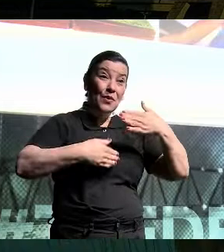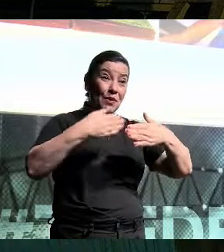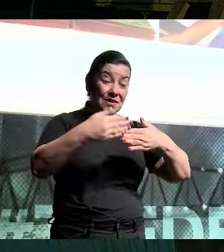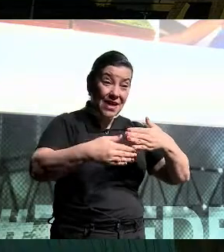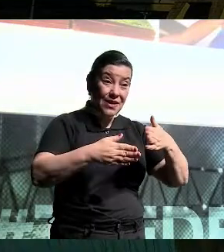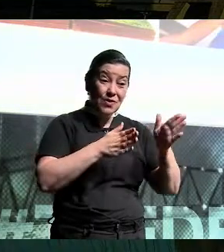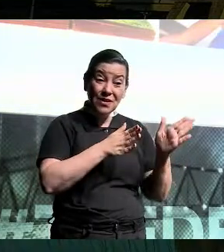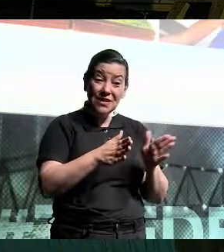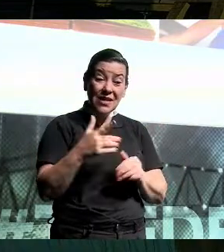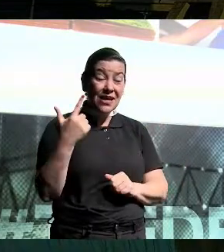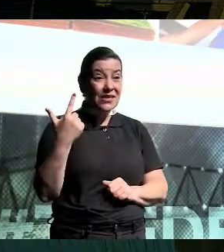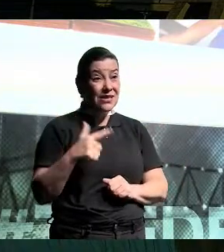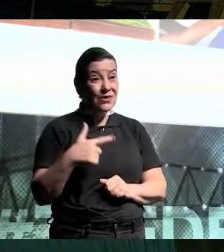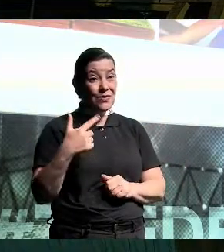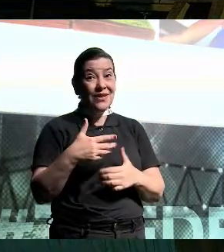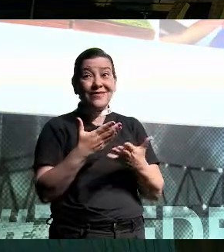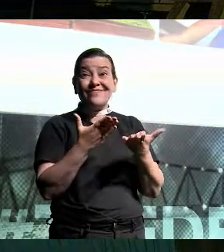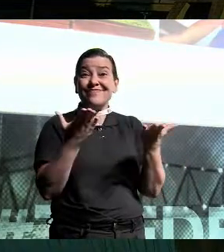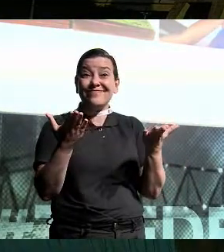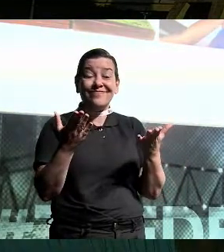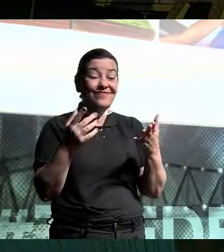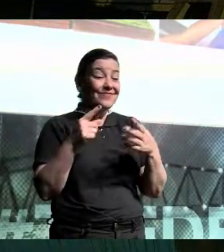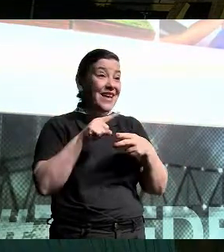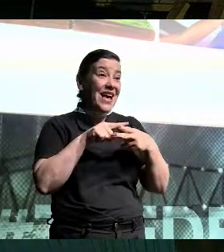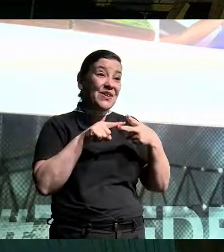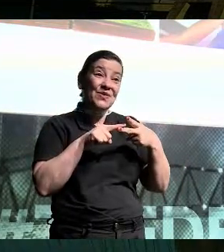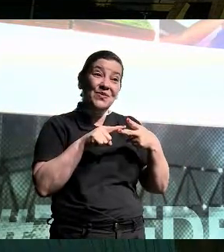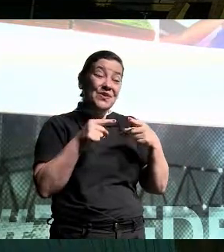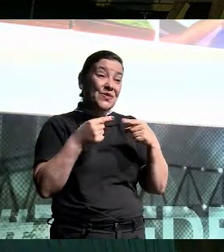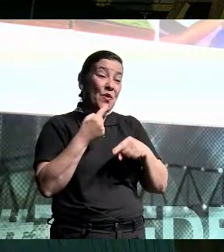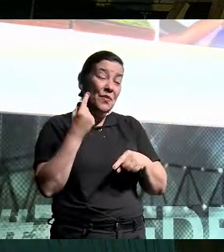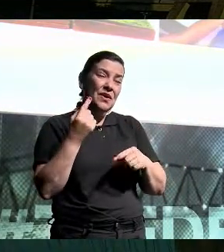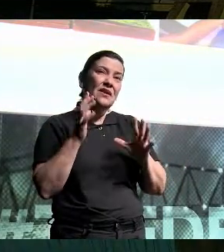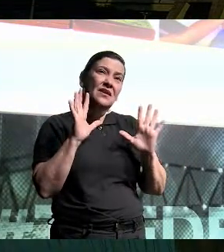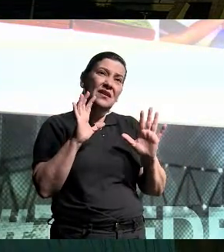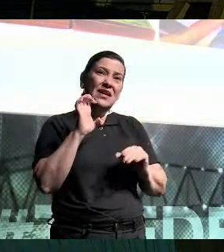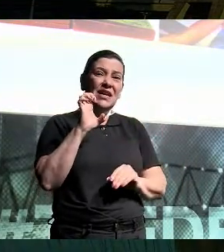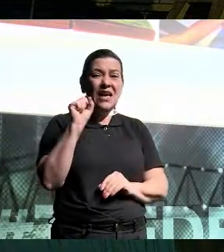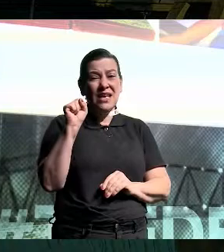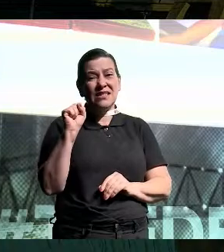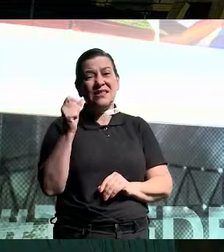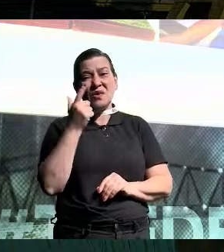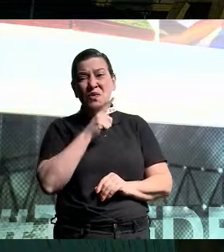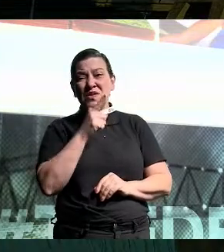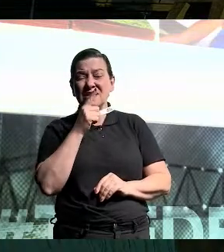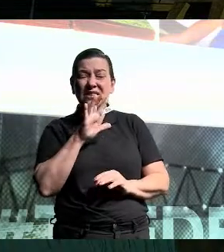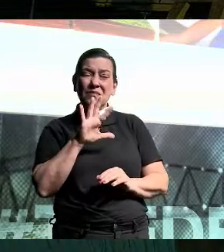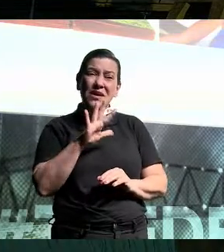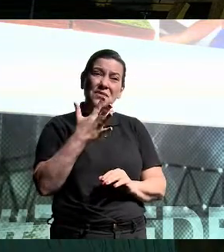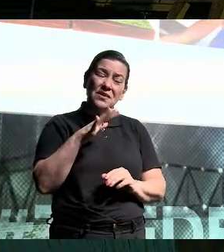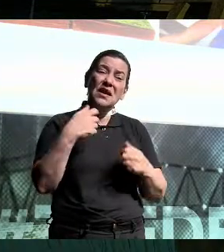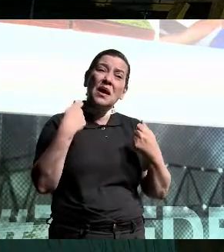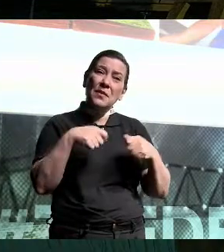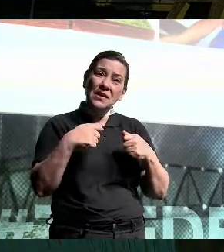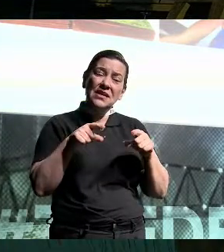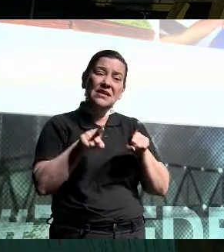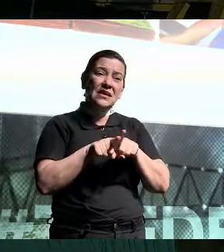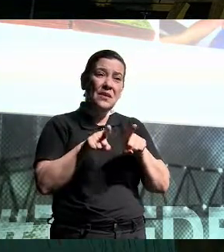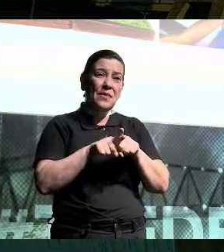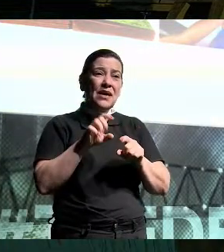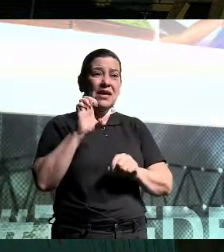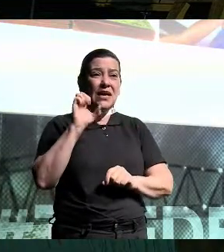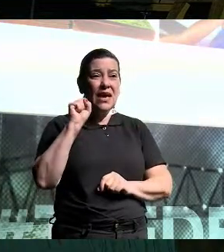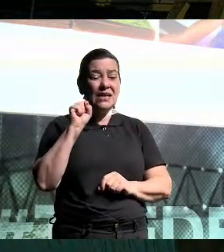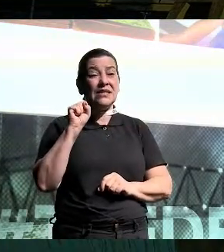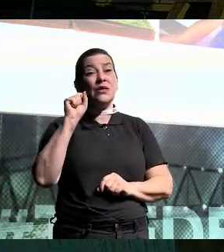organização, não tem como as outras duas agendas também funcionarem. Vai funcionar, mas vai funcionar meio, mais ou menos. Então, o